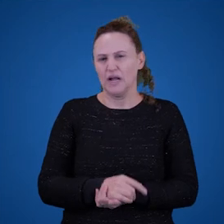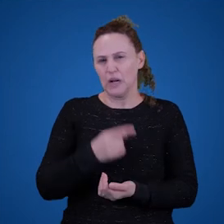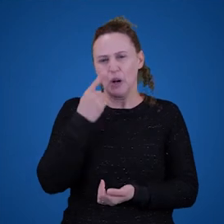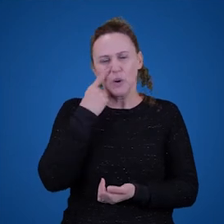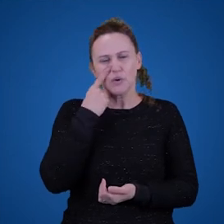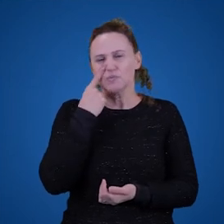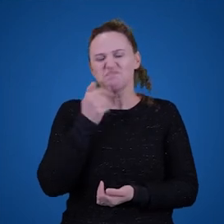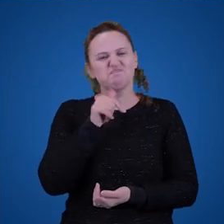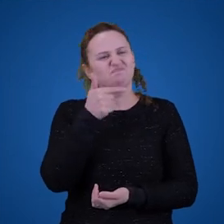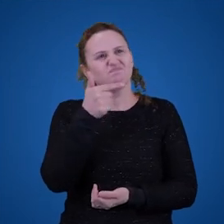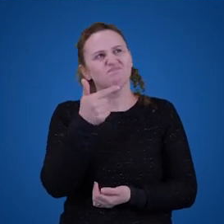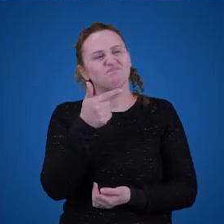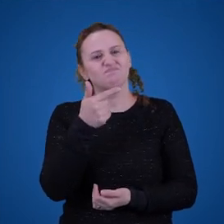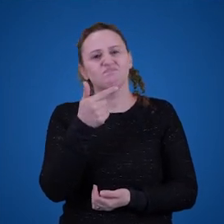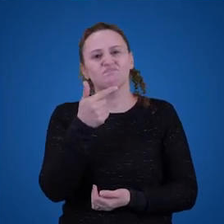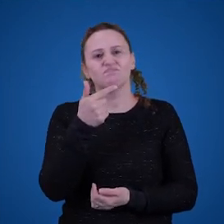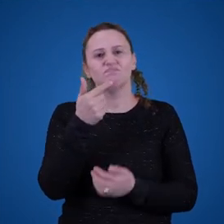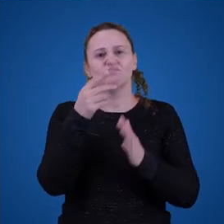há um processo mental